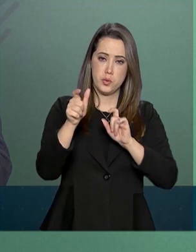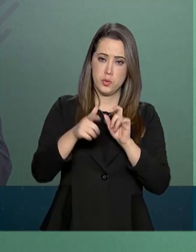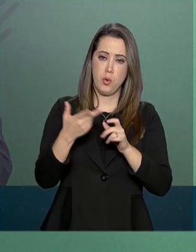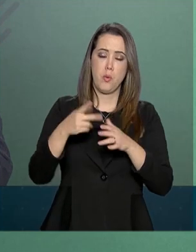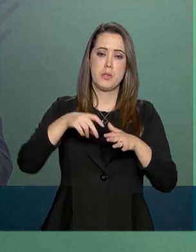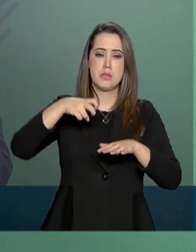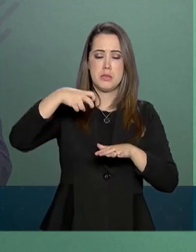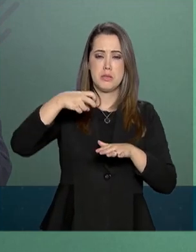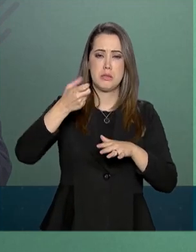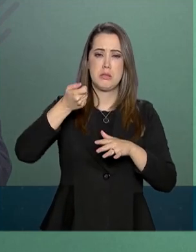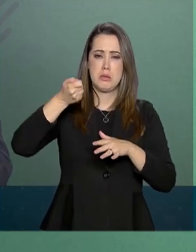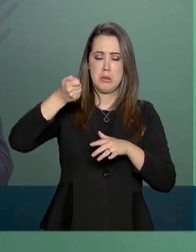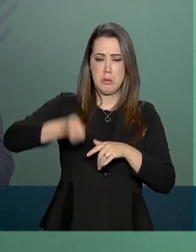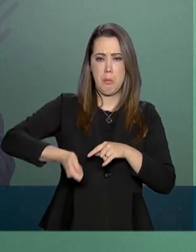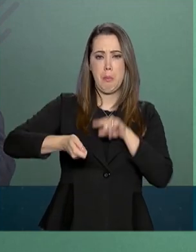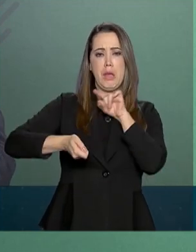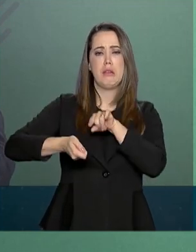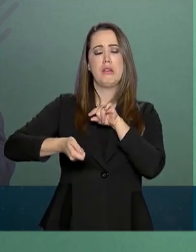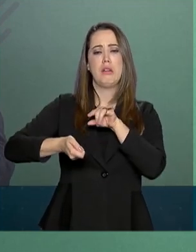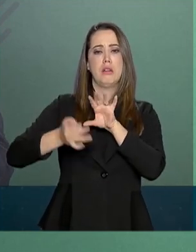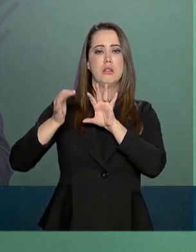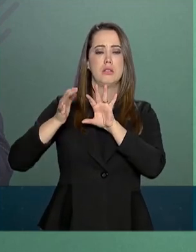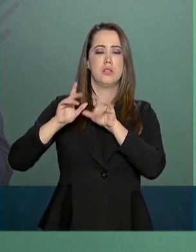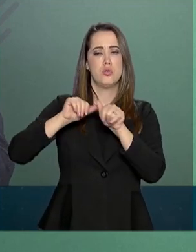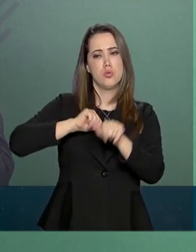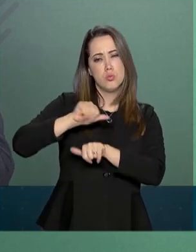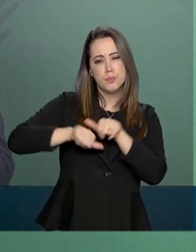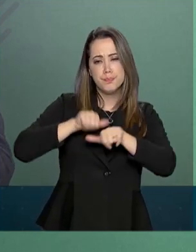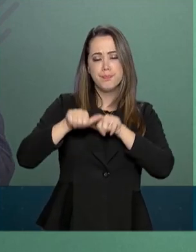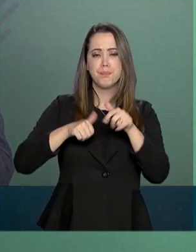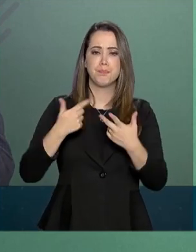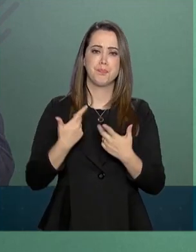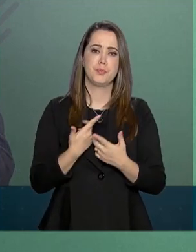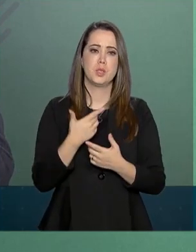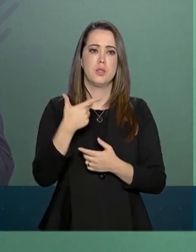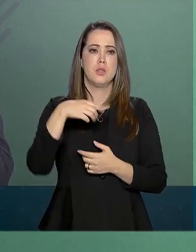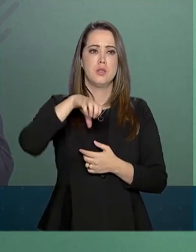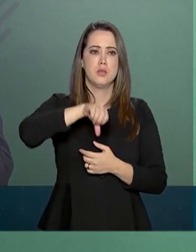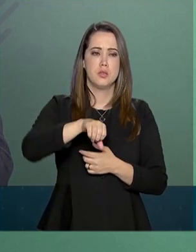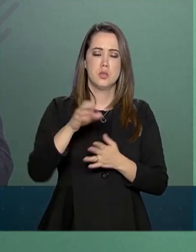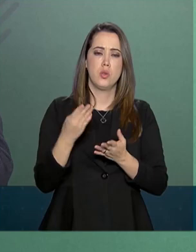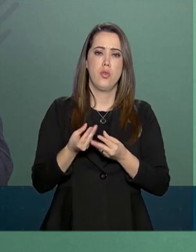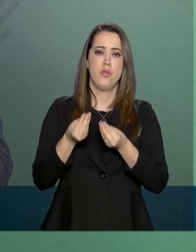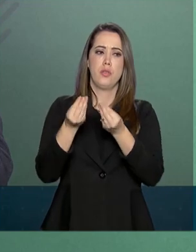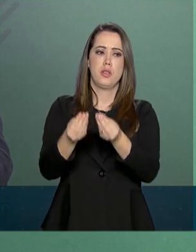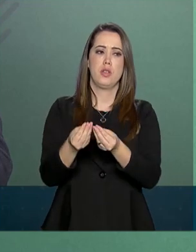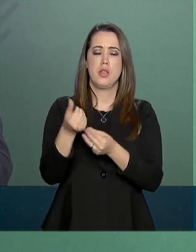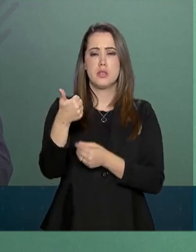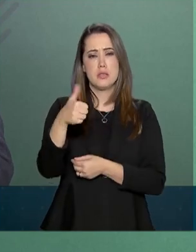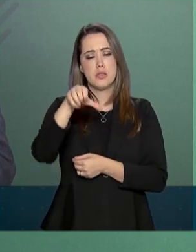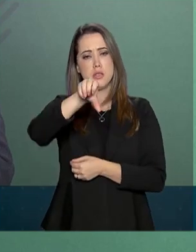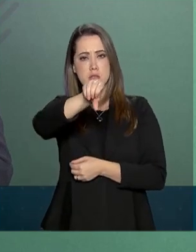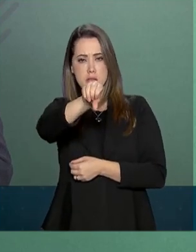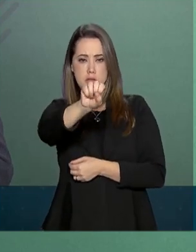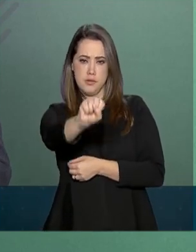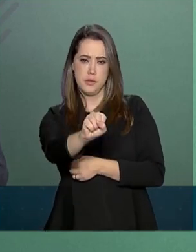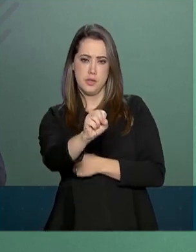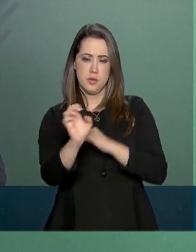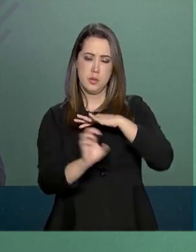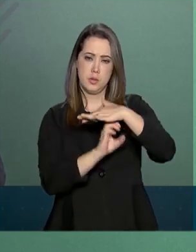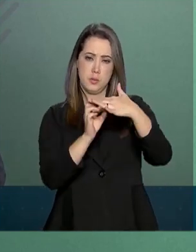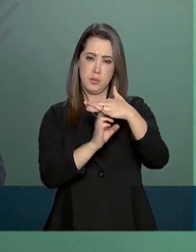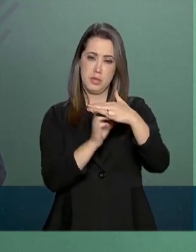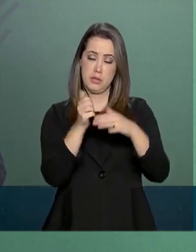Em 2019, serão habilitadas 198 empresas de